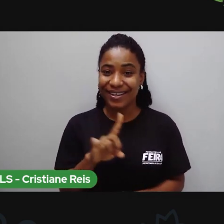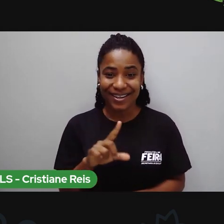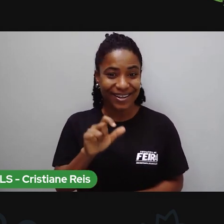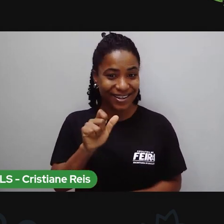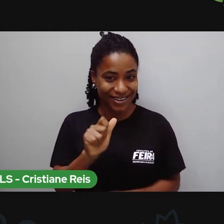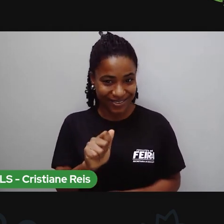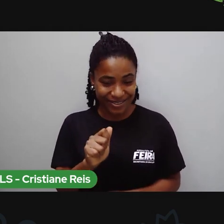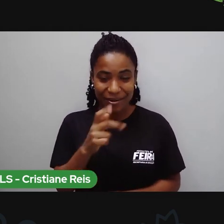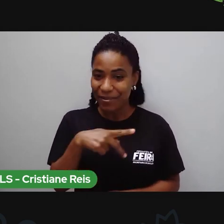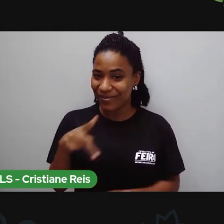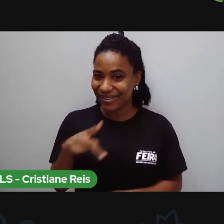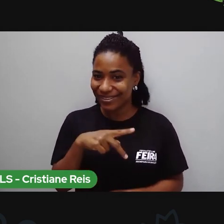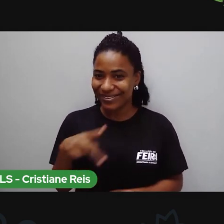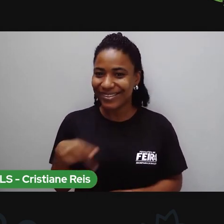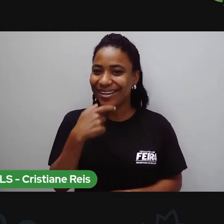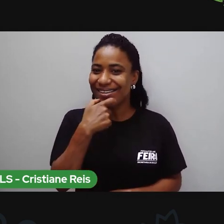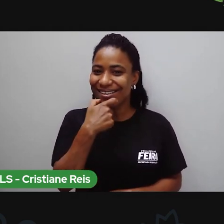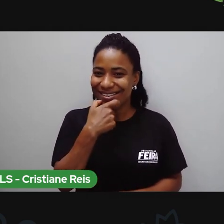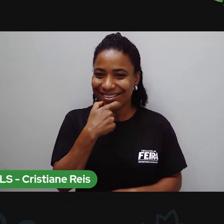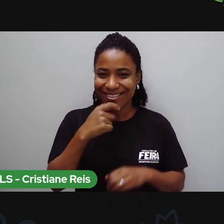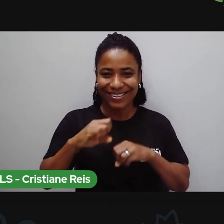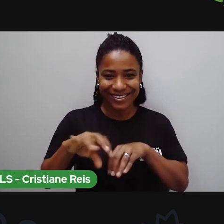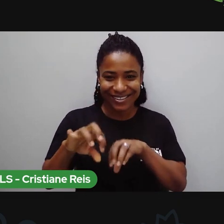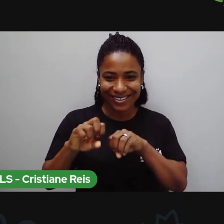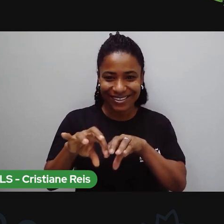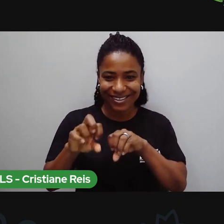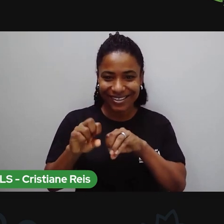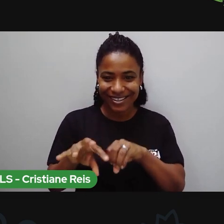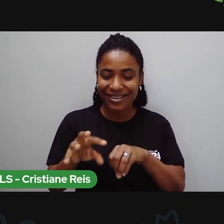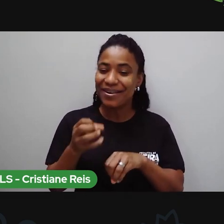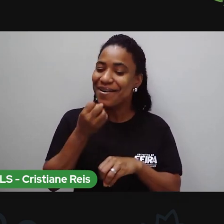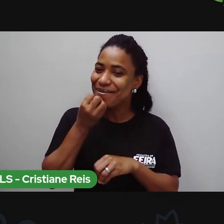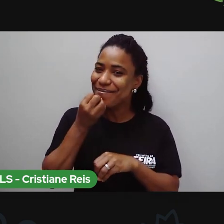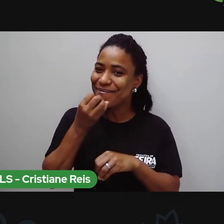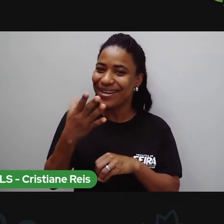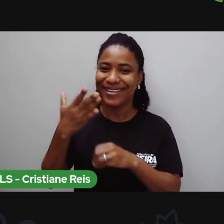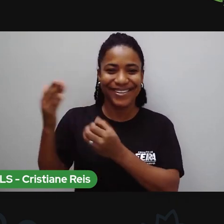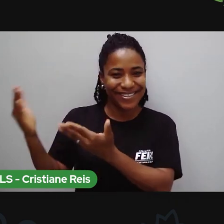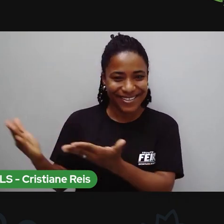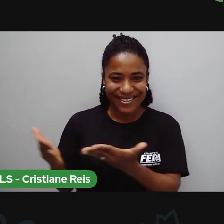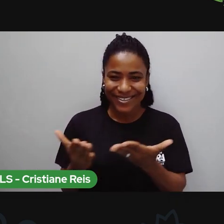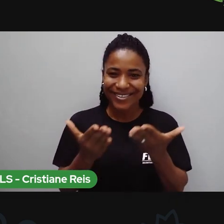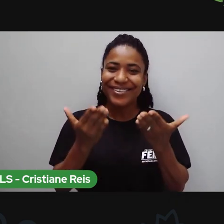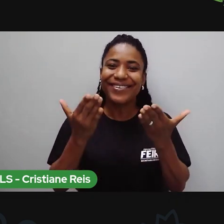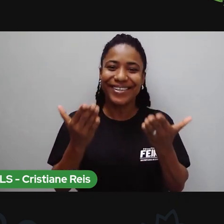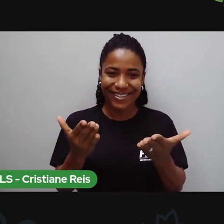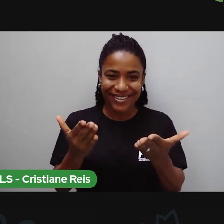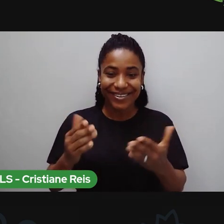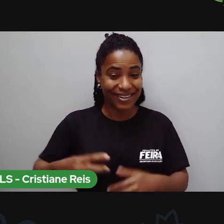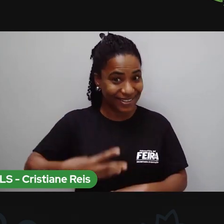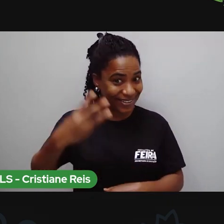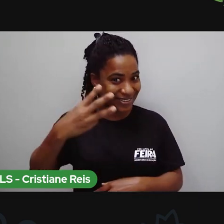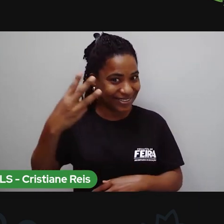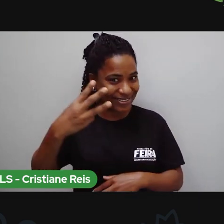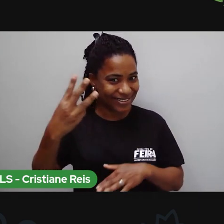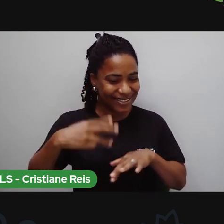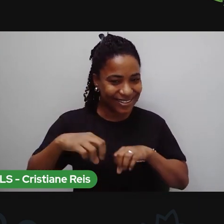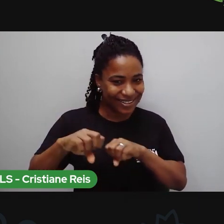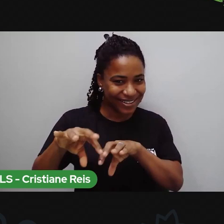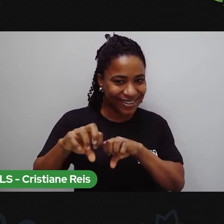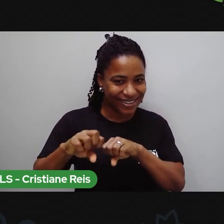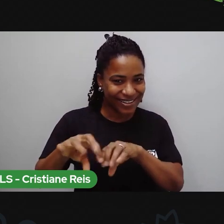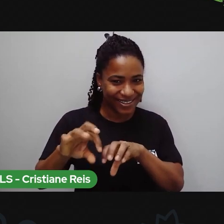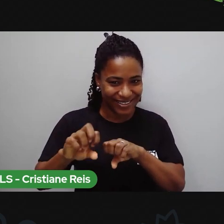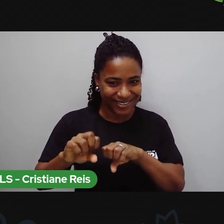inglês. Sejam bem-vindos a nossa terceira aula de inglês. Eu sou